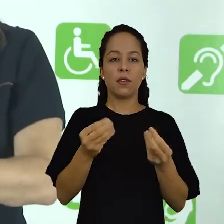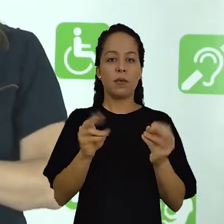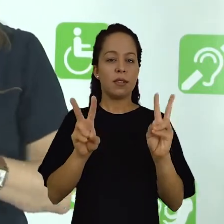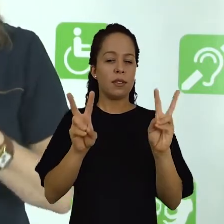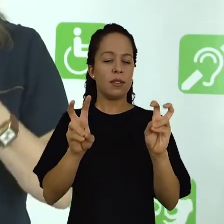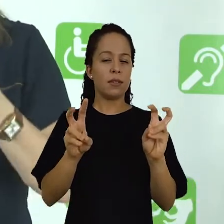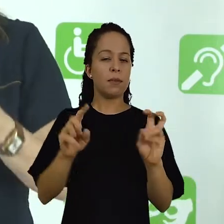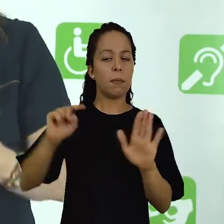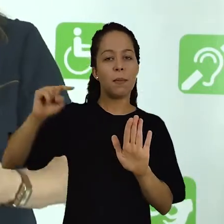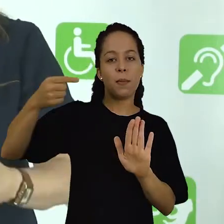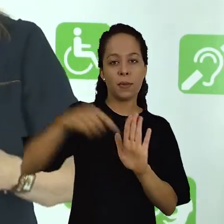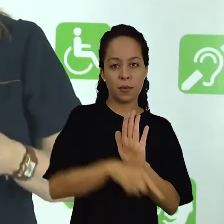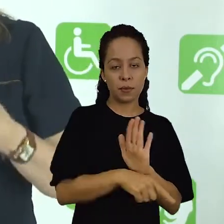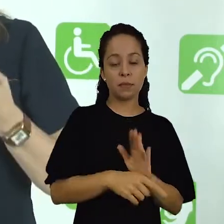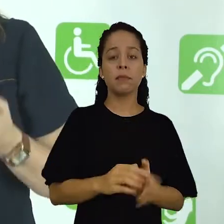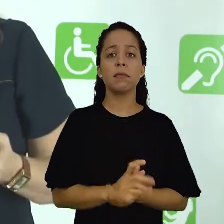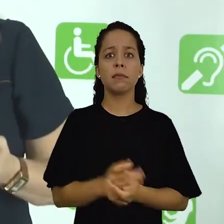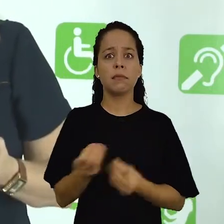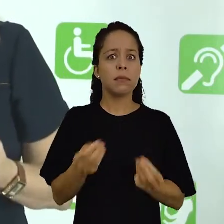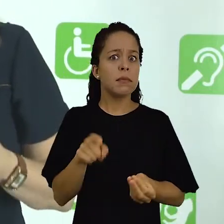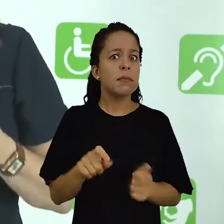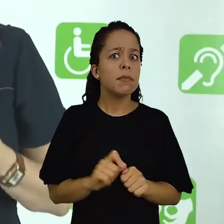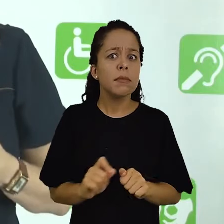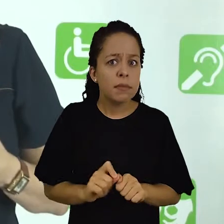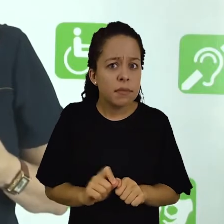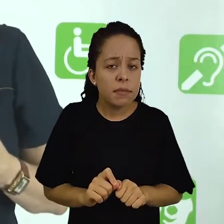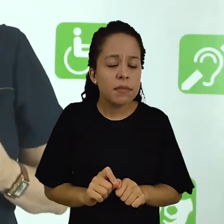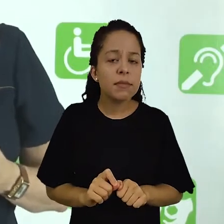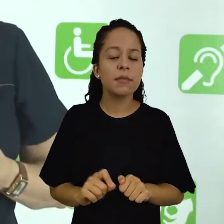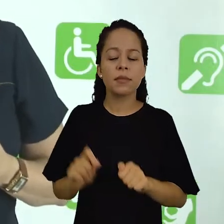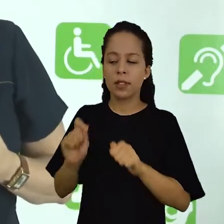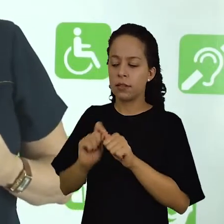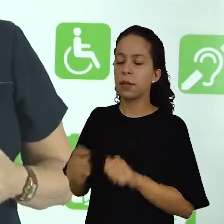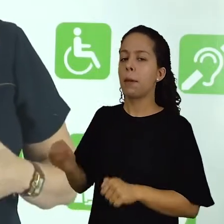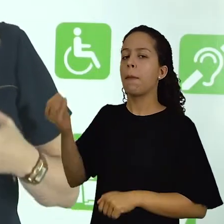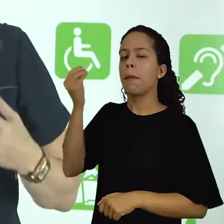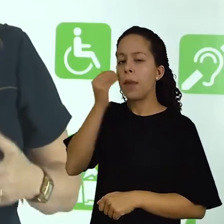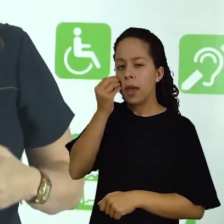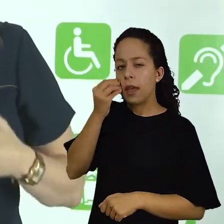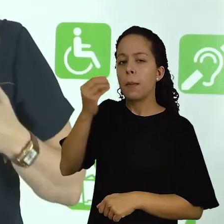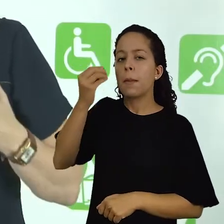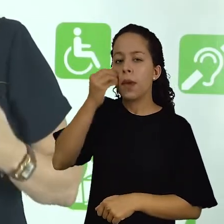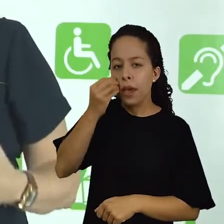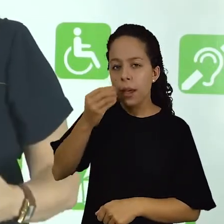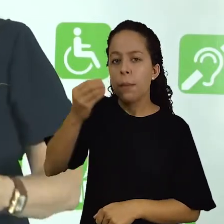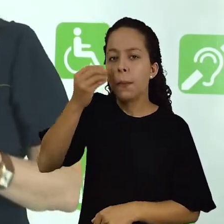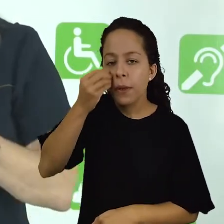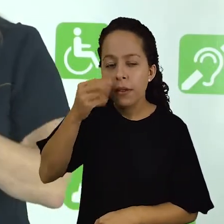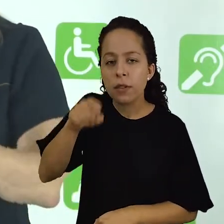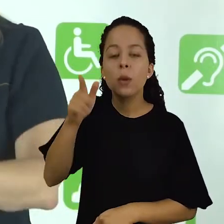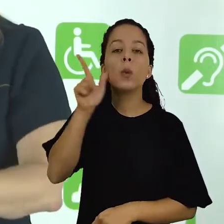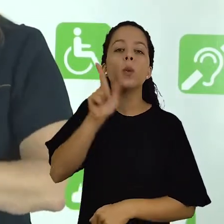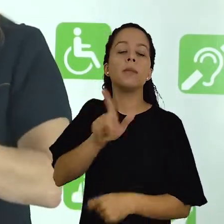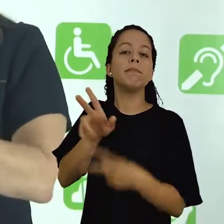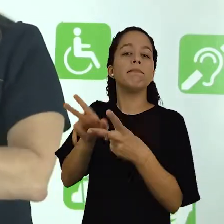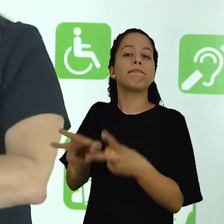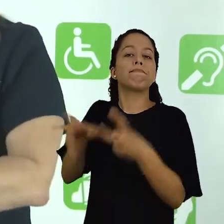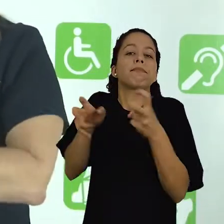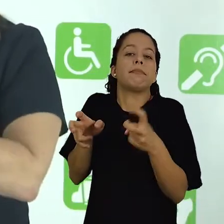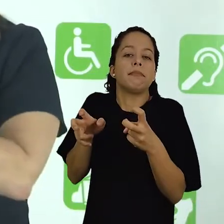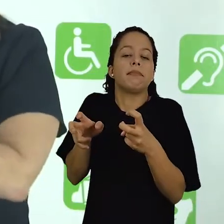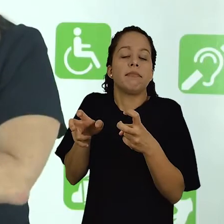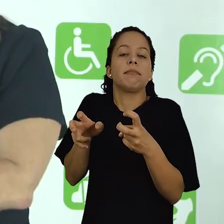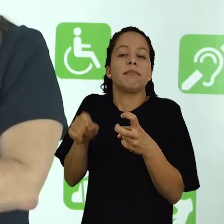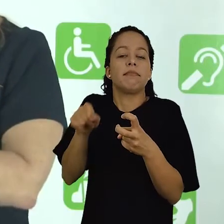conhecer mais profundamente aquele assunto. E para isso você se vale de testes que comprovem a